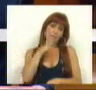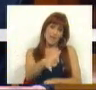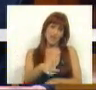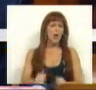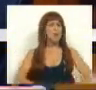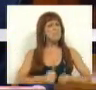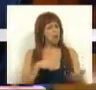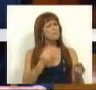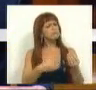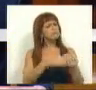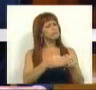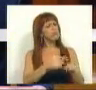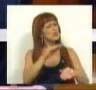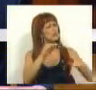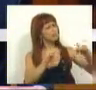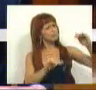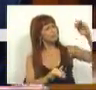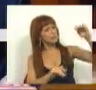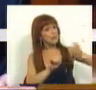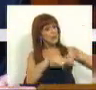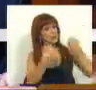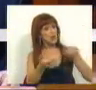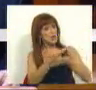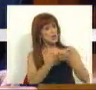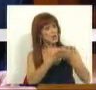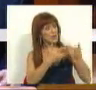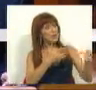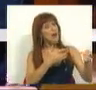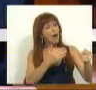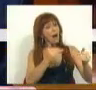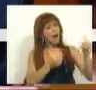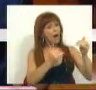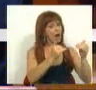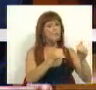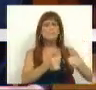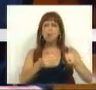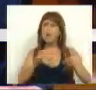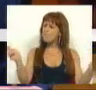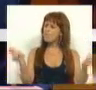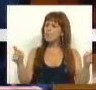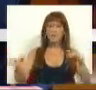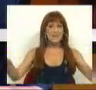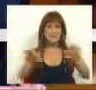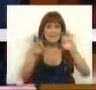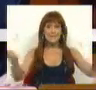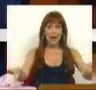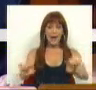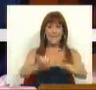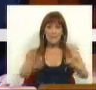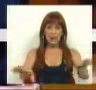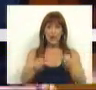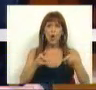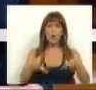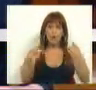o que melhor compensa as assimetrias socioeconómicas e, portanto, o que melhor promove a igualdade de oportunidades.